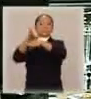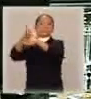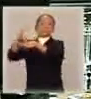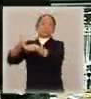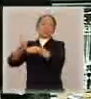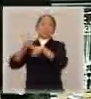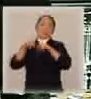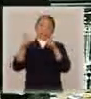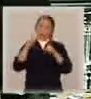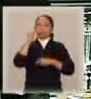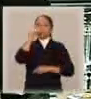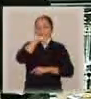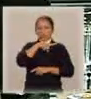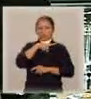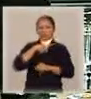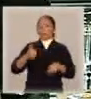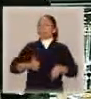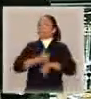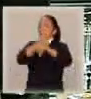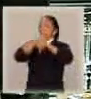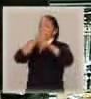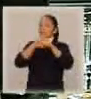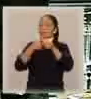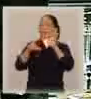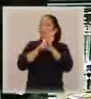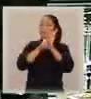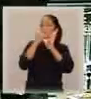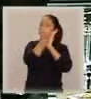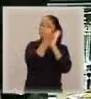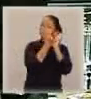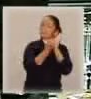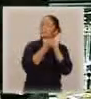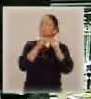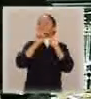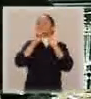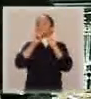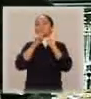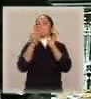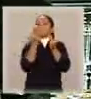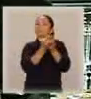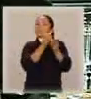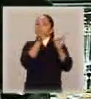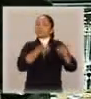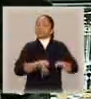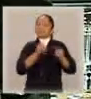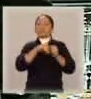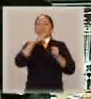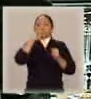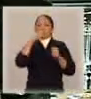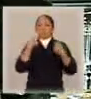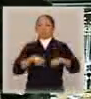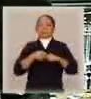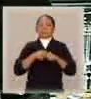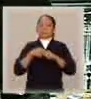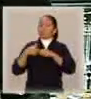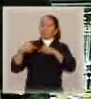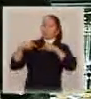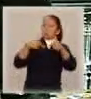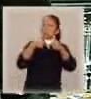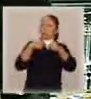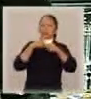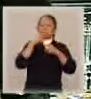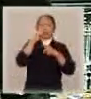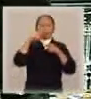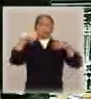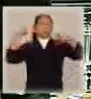Só que eu acho muito mais salutar, estar no judiciário, esse tipo de processo, do que um processo que o pai precisa lutar, feito um